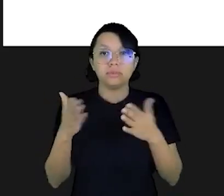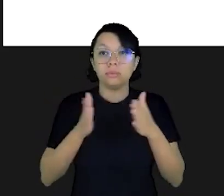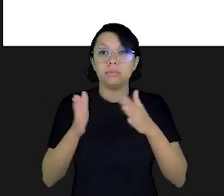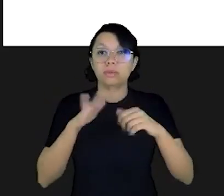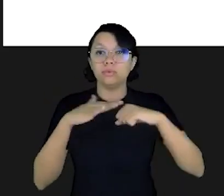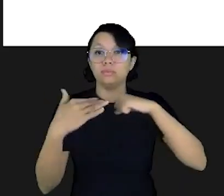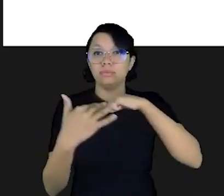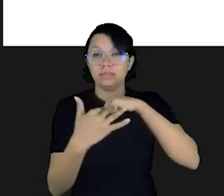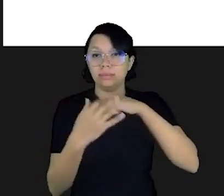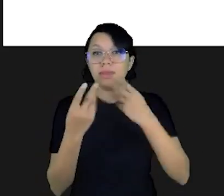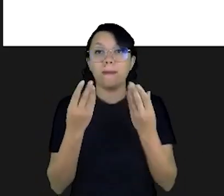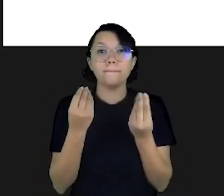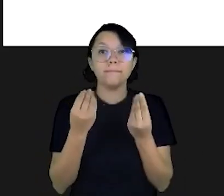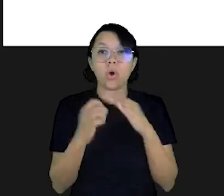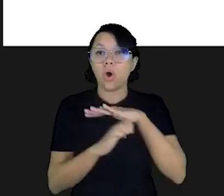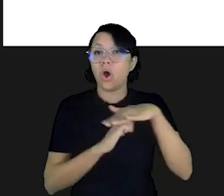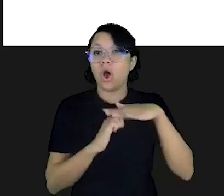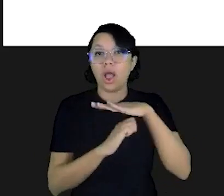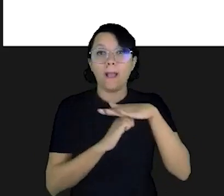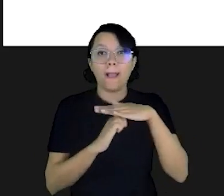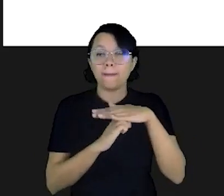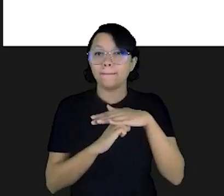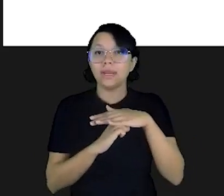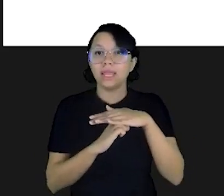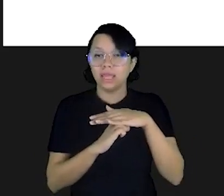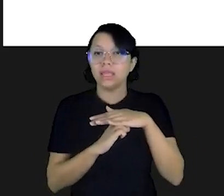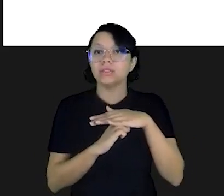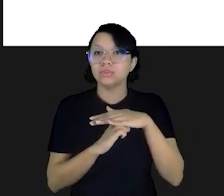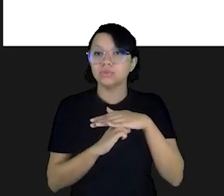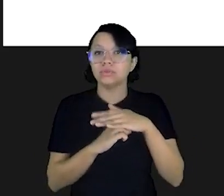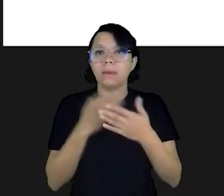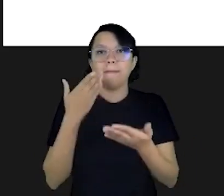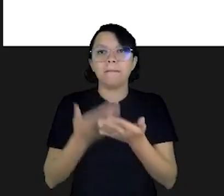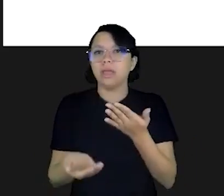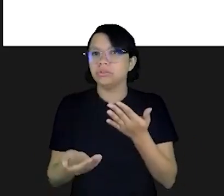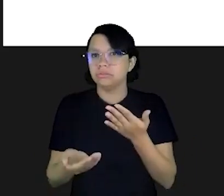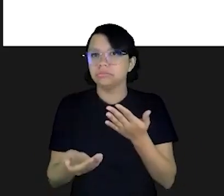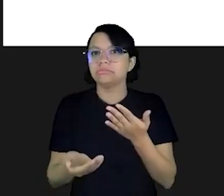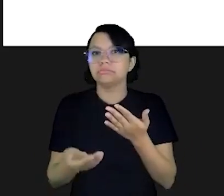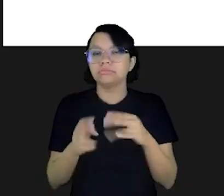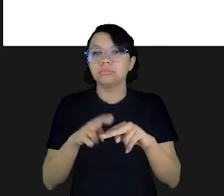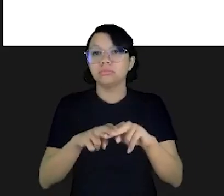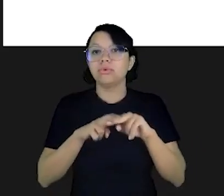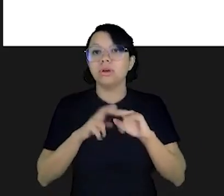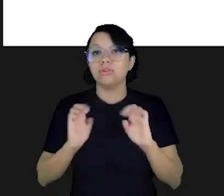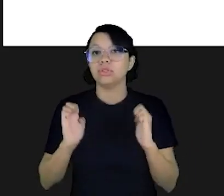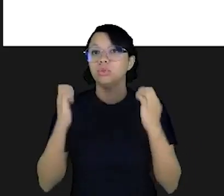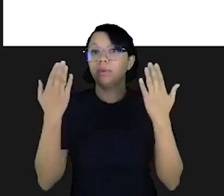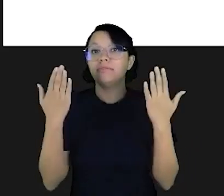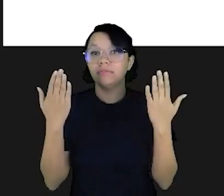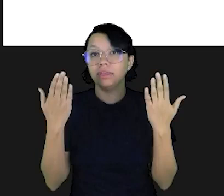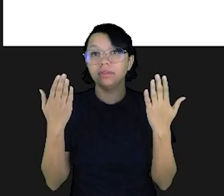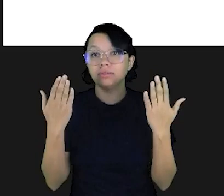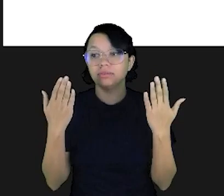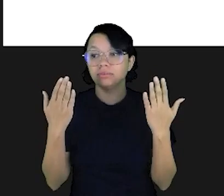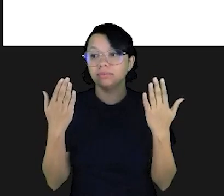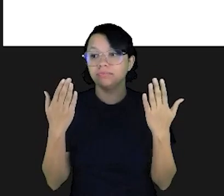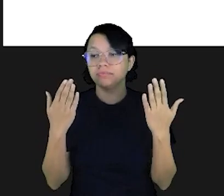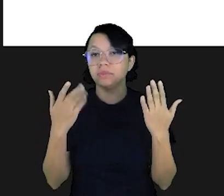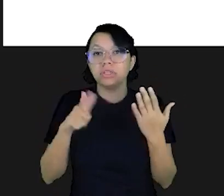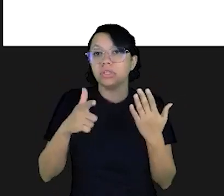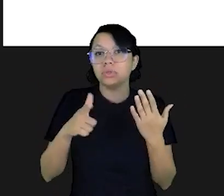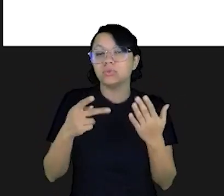muitos negócios sólidos, muitos empregos sólidos sendo perdidos por conta de um evento que não era sem